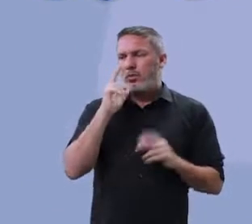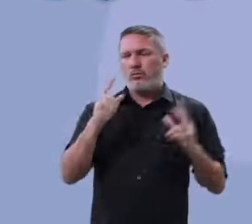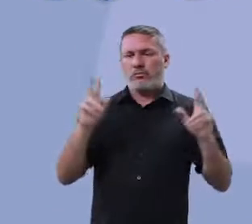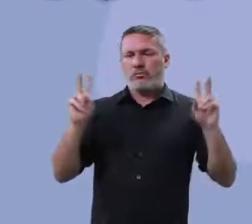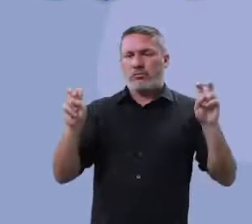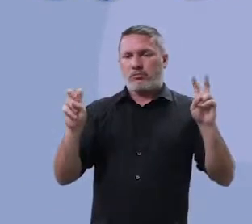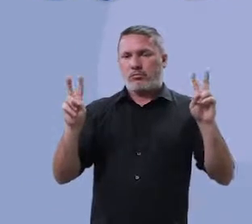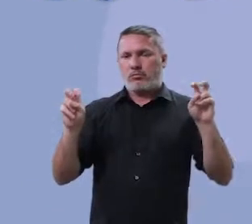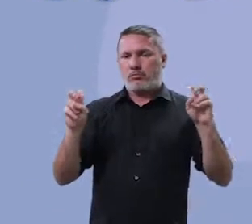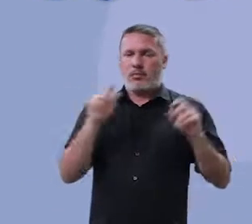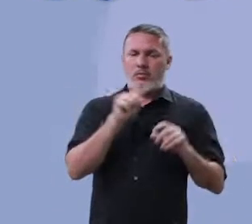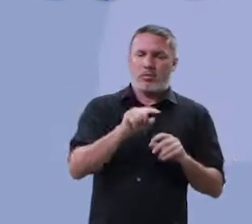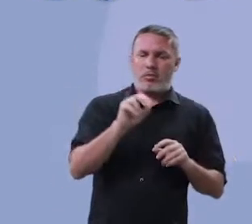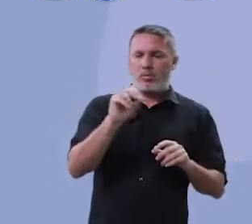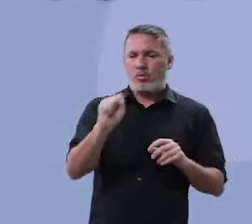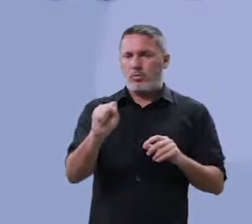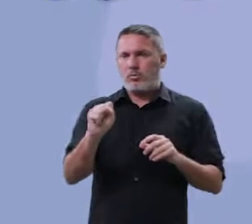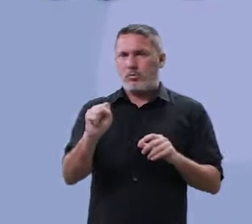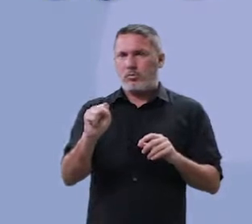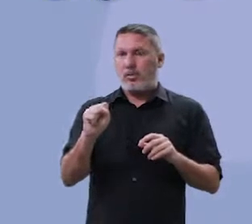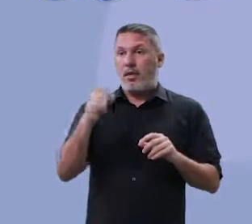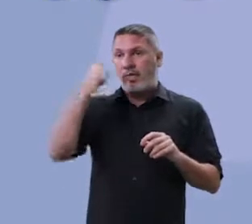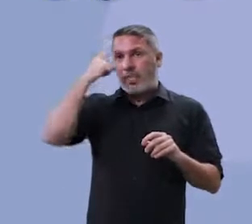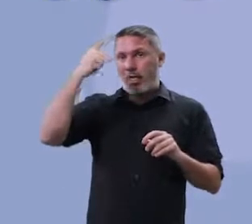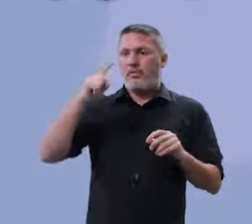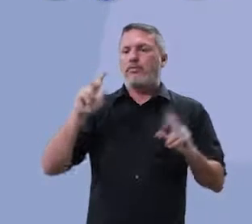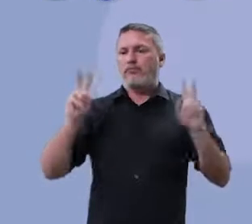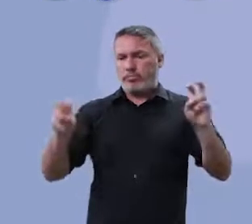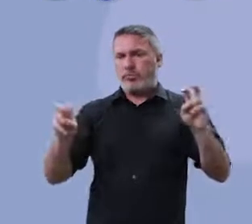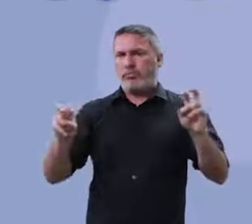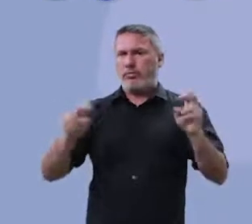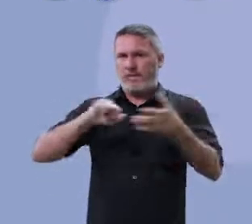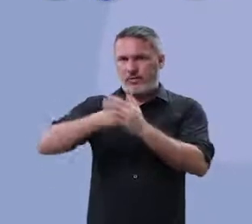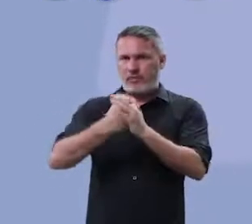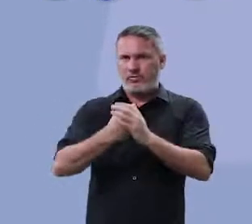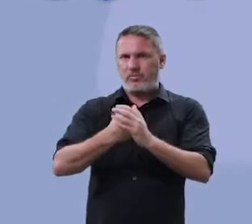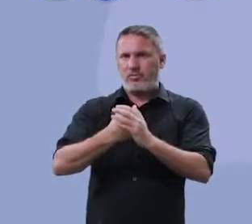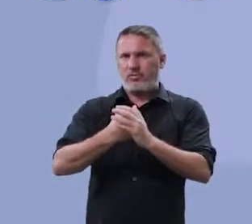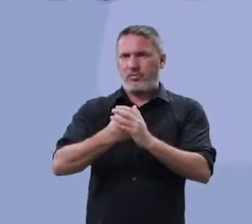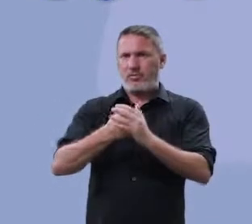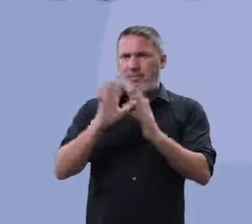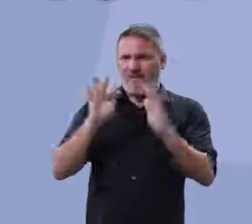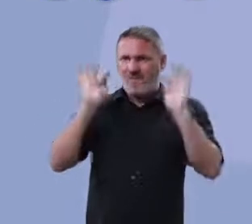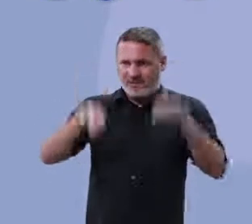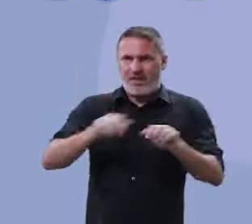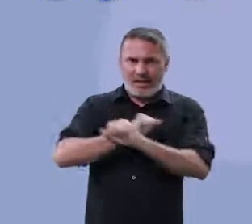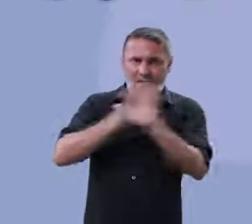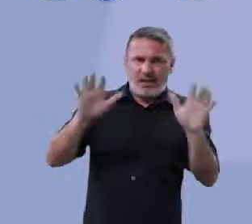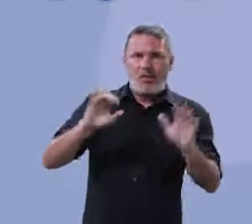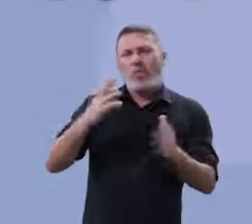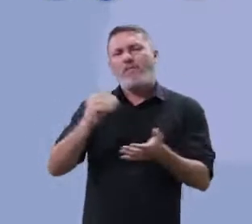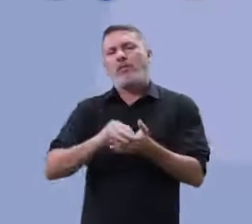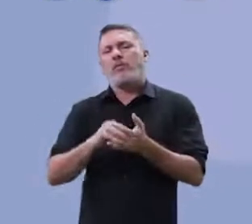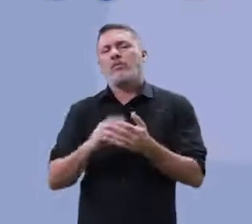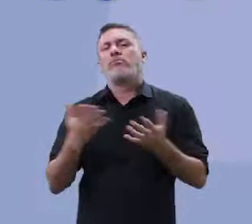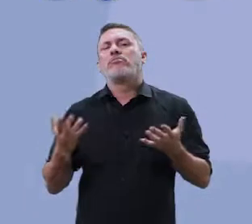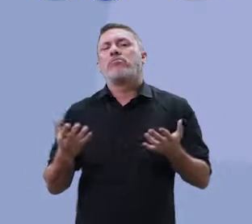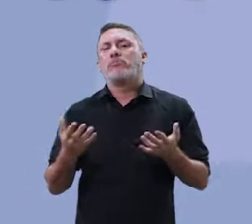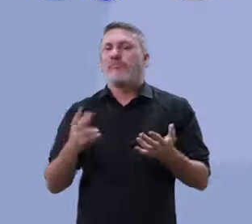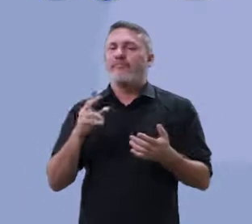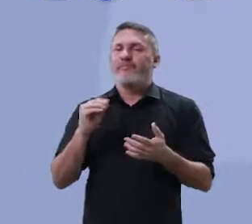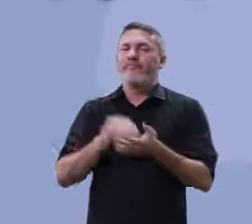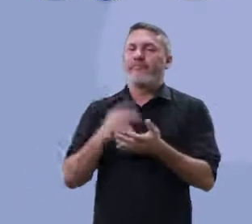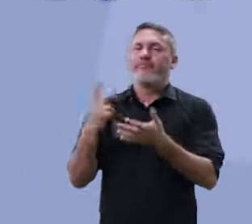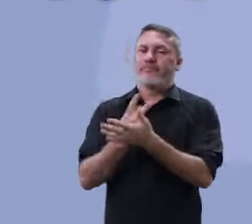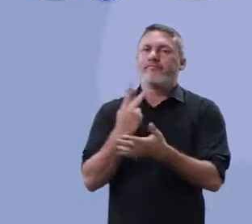Fechou ali, dados, ponto, pois. Ele fechou a primeira ideia. Só que essa ideia foi realmente fechada, finalizada ou aconteceu um erro